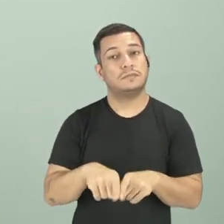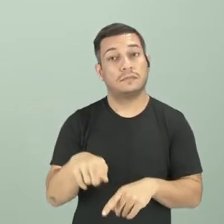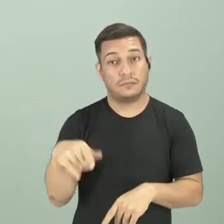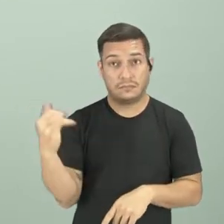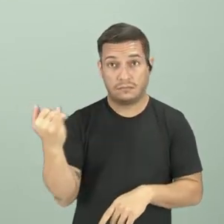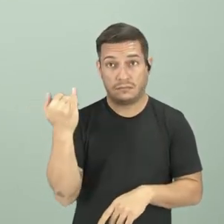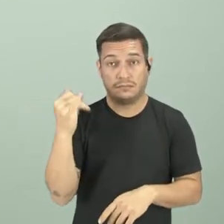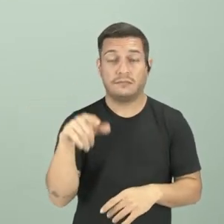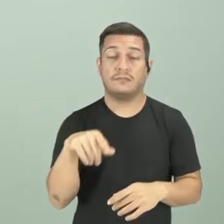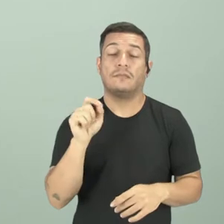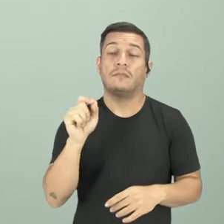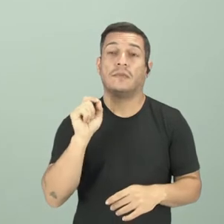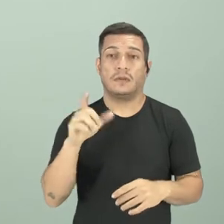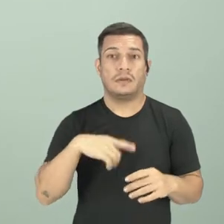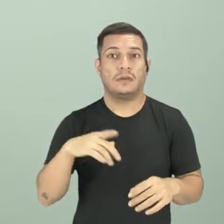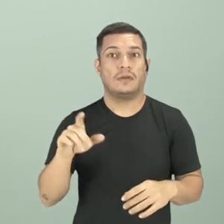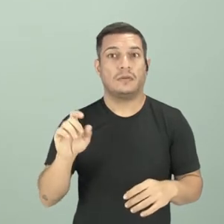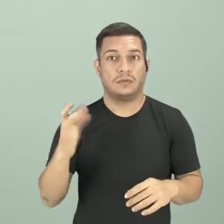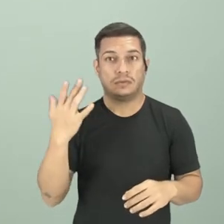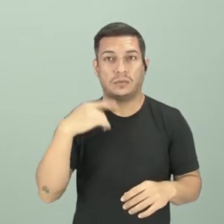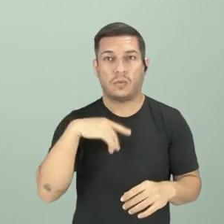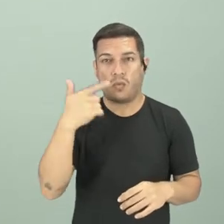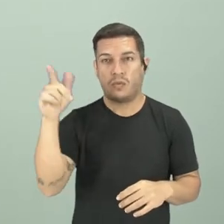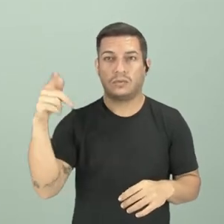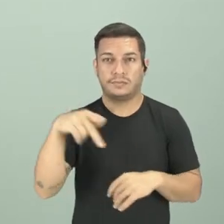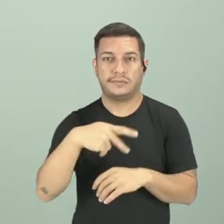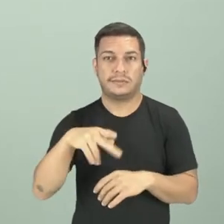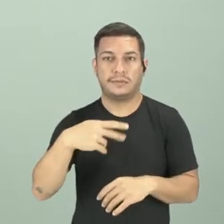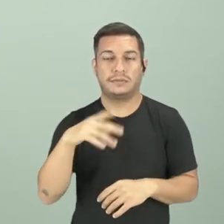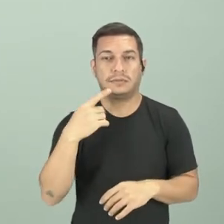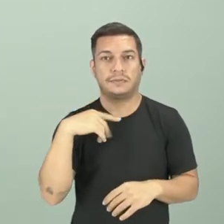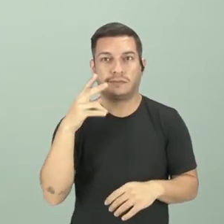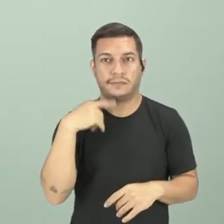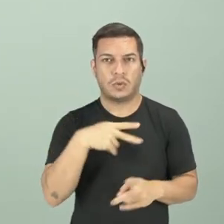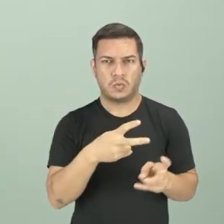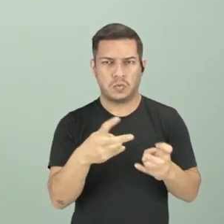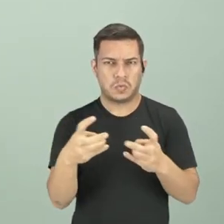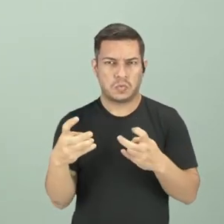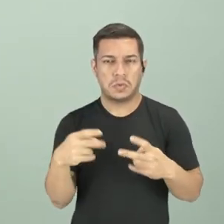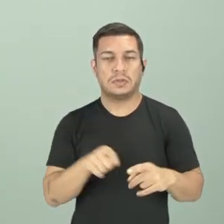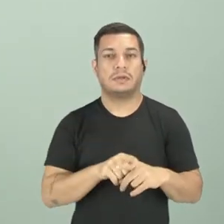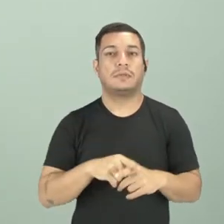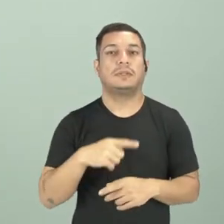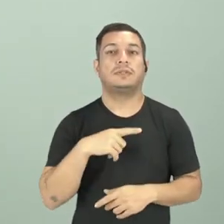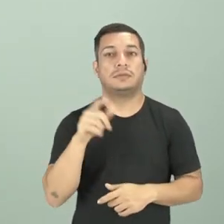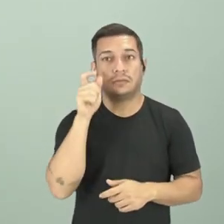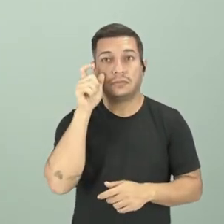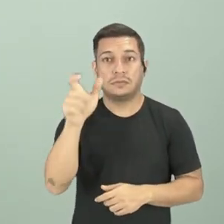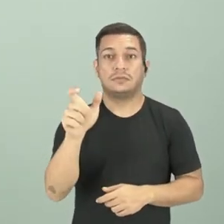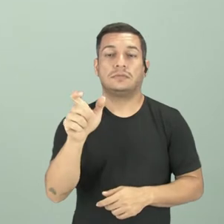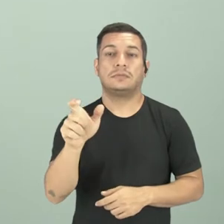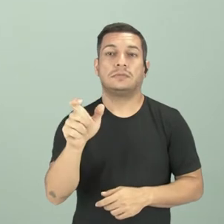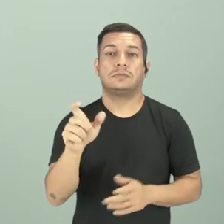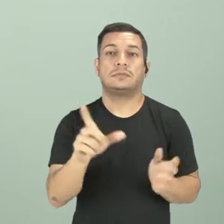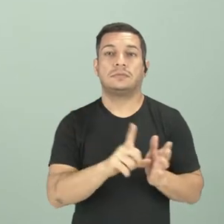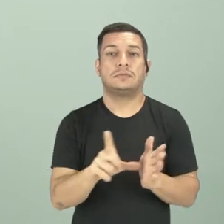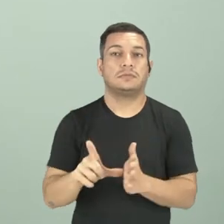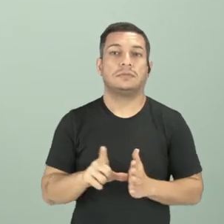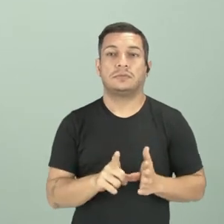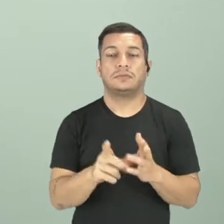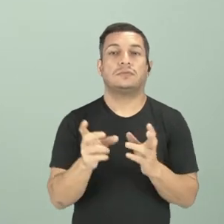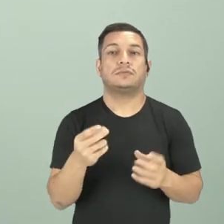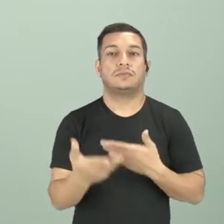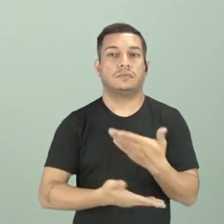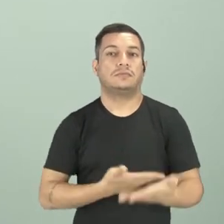muito impactante. Outras nações vão ficar de olho. As camadas da elite, que tinham interesse de maior comercialização